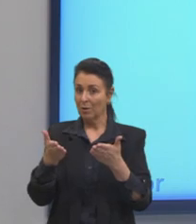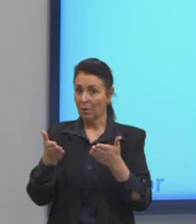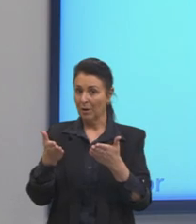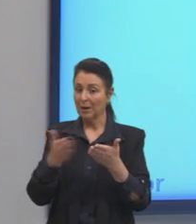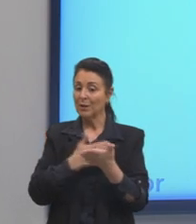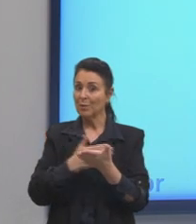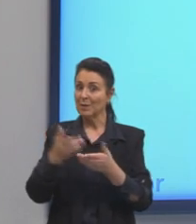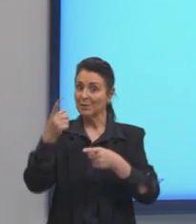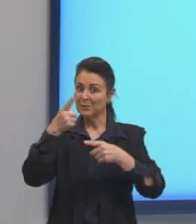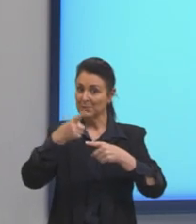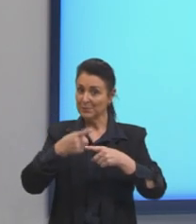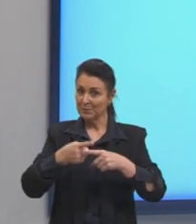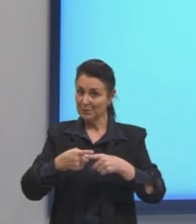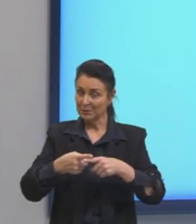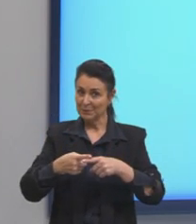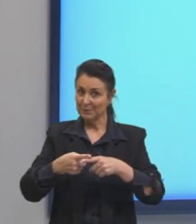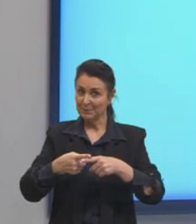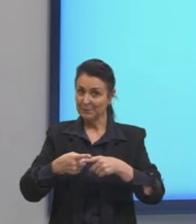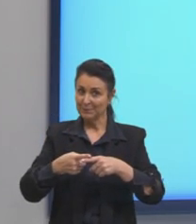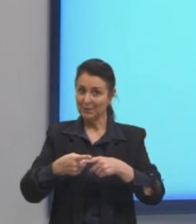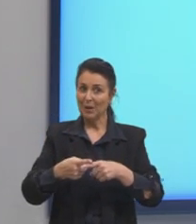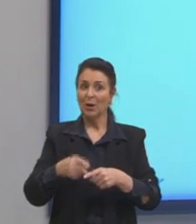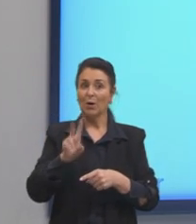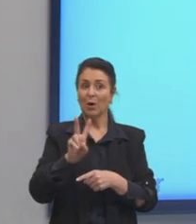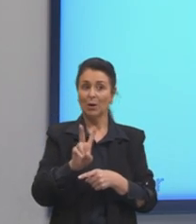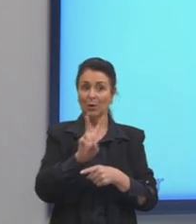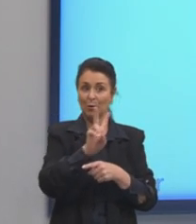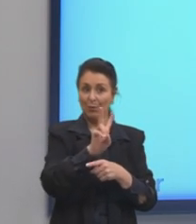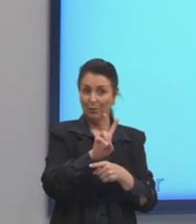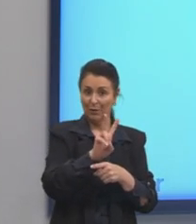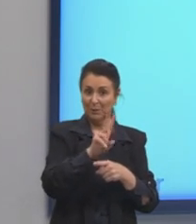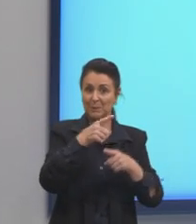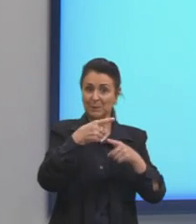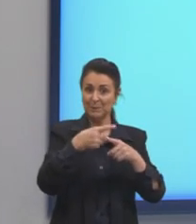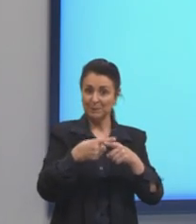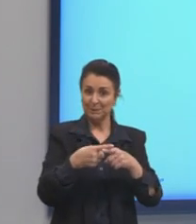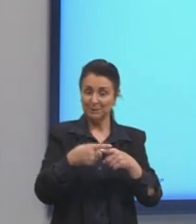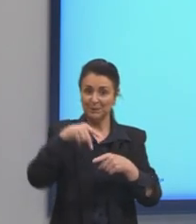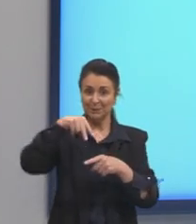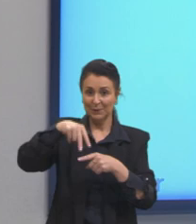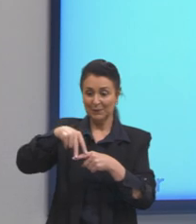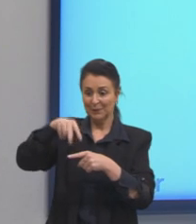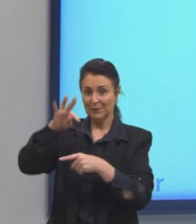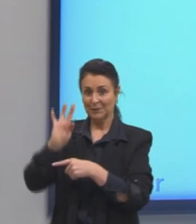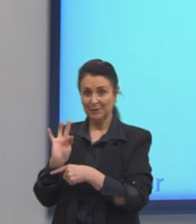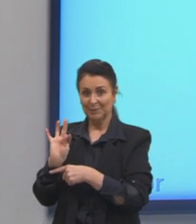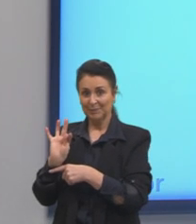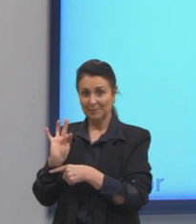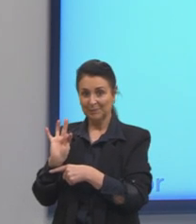multiplicando aqui para o V. Passei multiplicando, tá? Foi só isso que foi feito aqui.